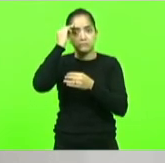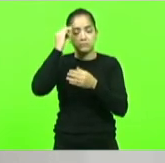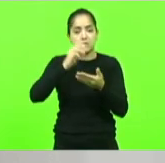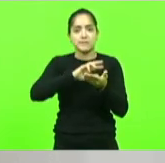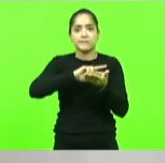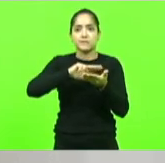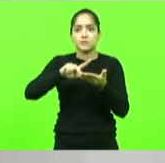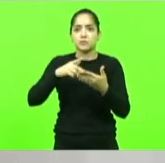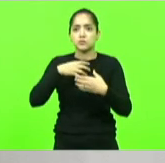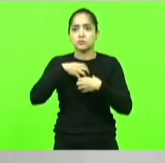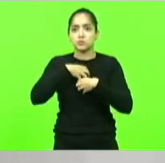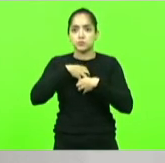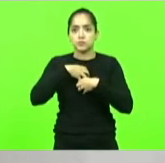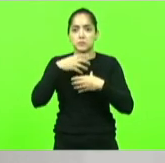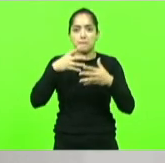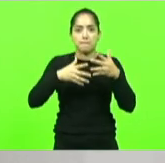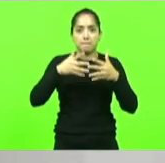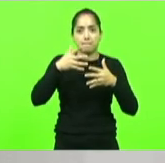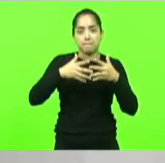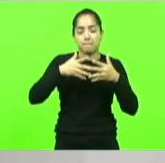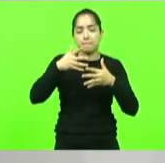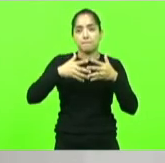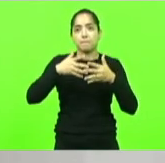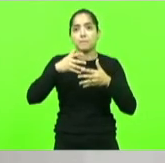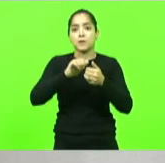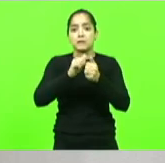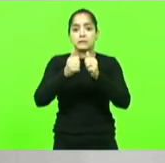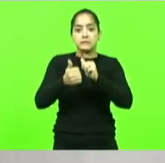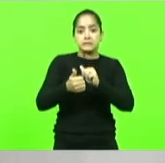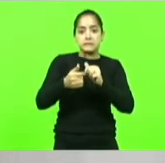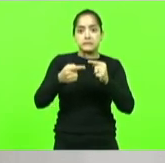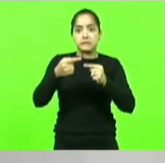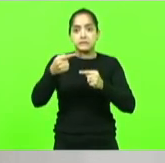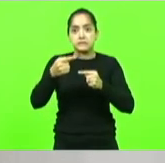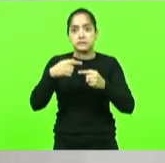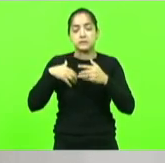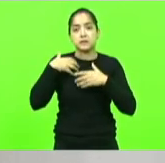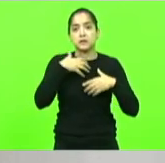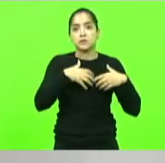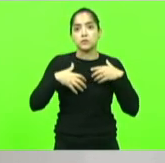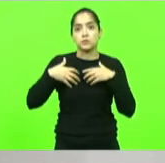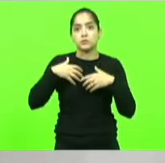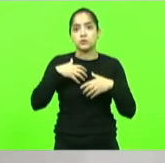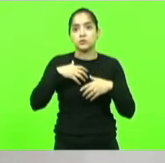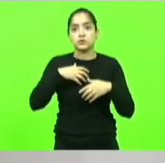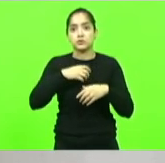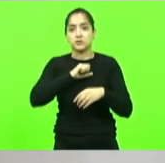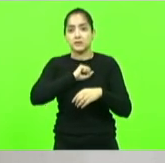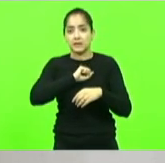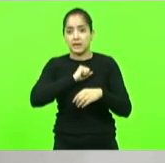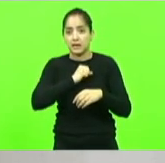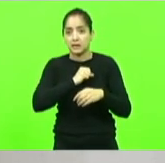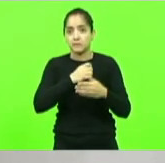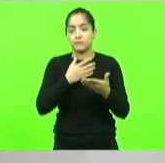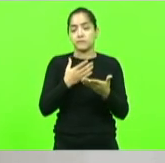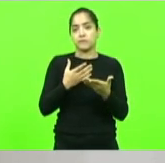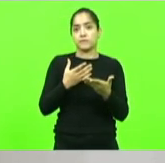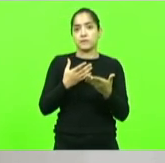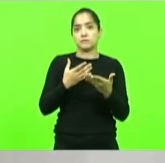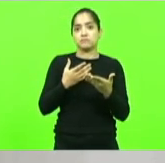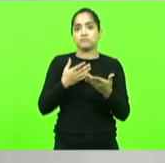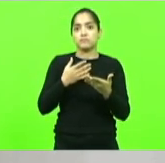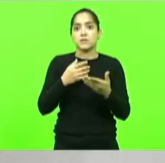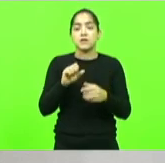sentimentos de confusão desadaptação angústia raiva impotência insegurança